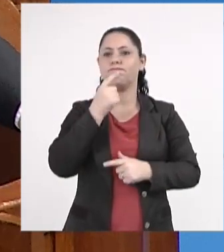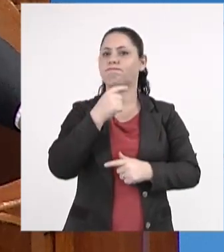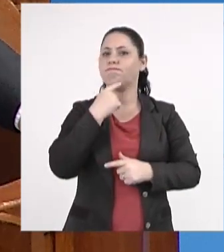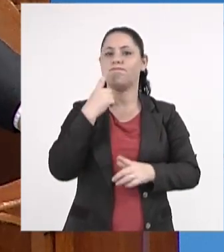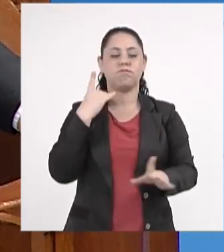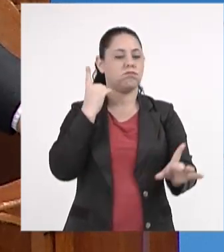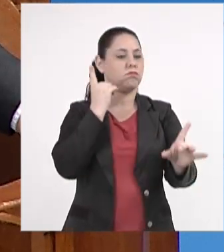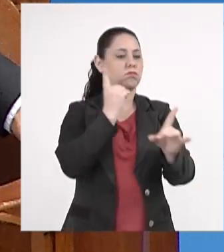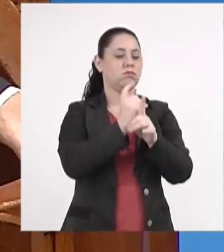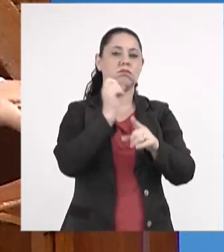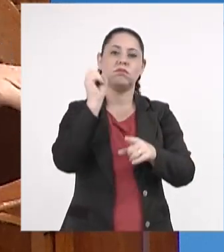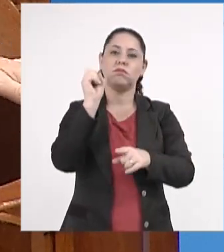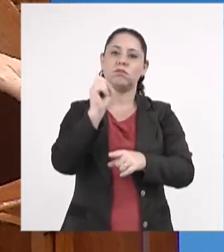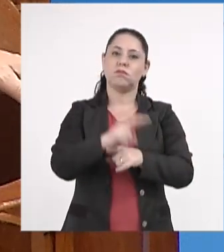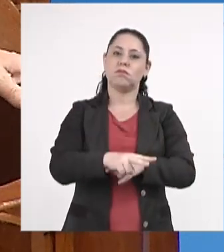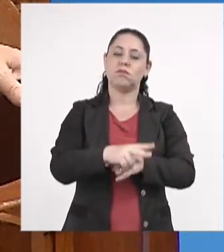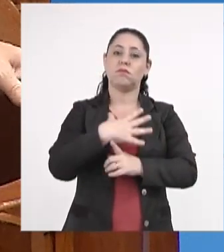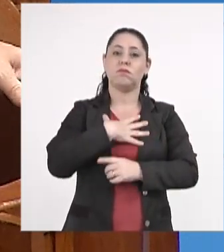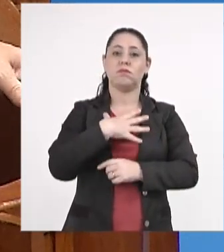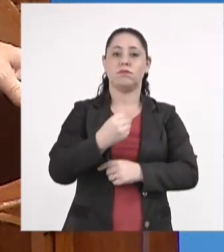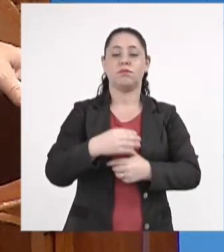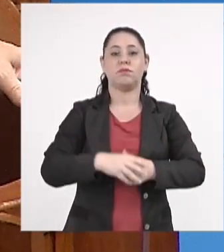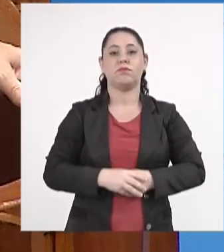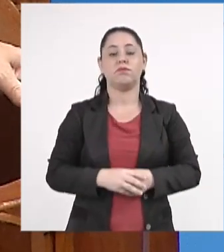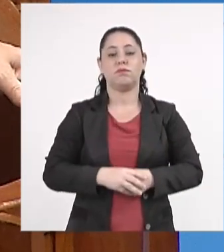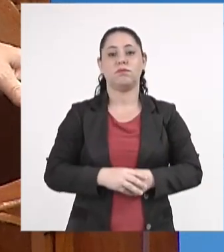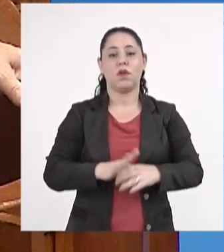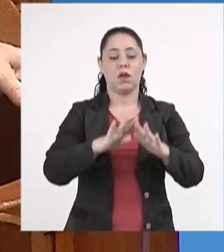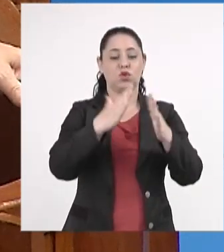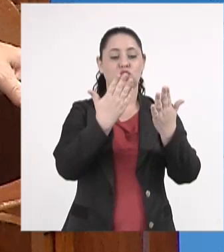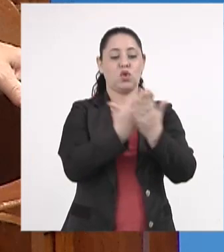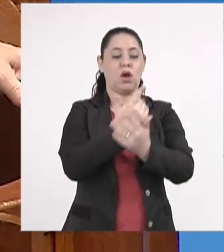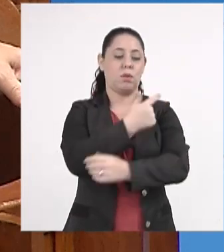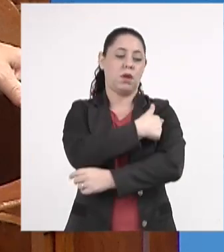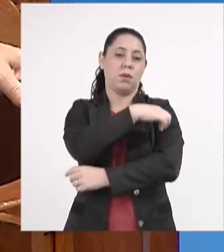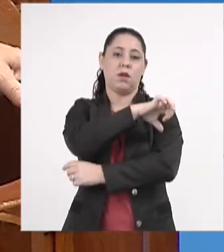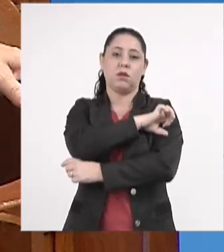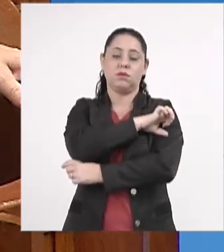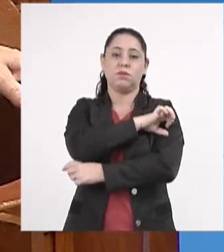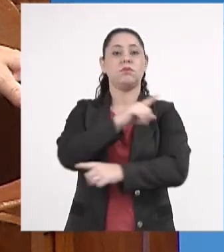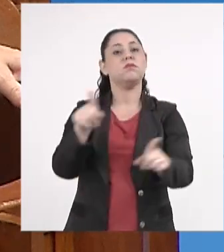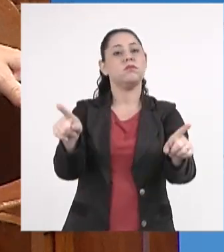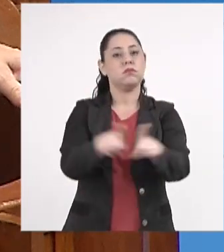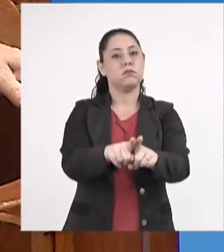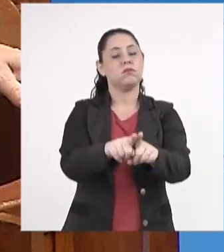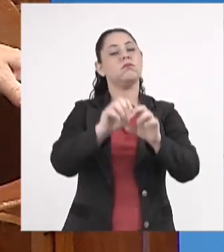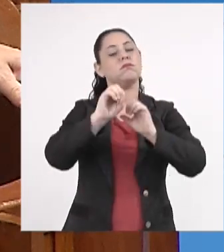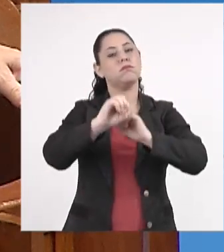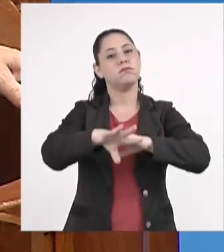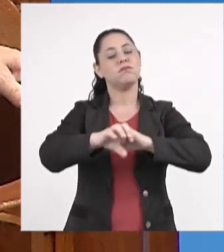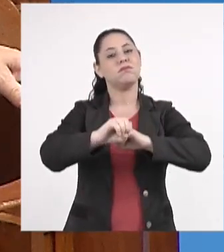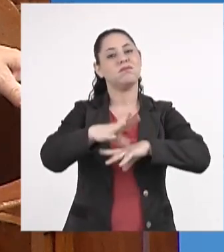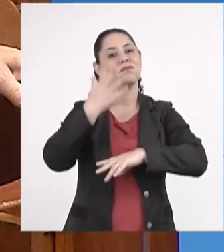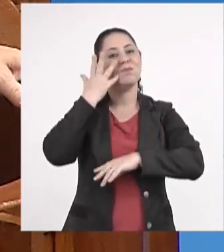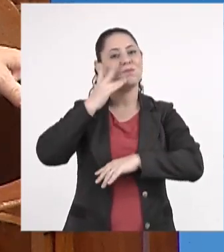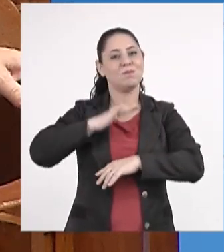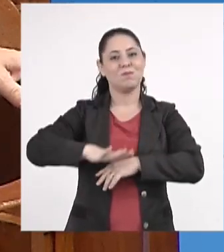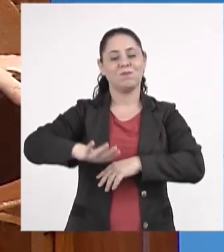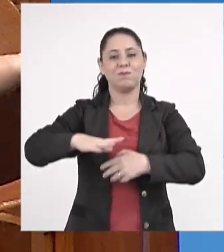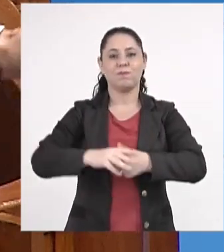encontrar vagas para os seus filhos no ensino fundamental e também na educação infantil.